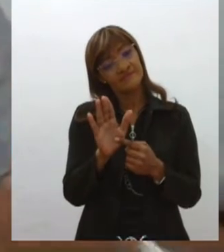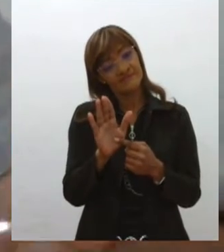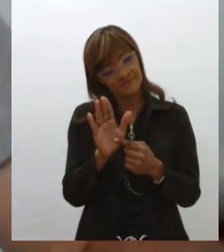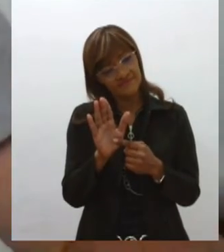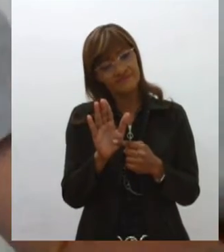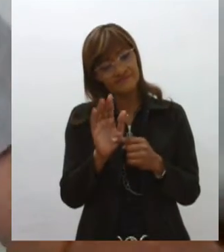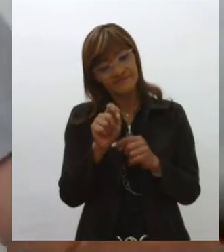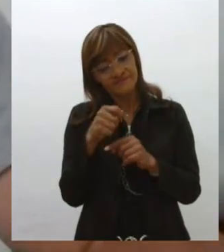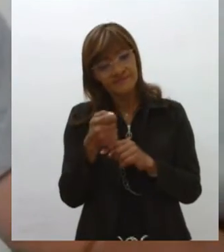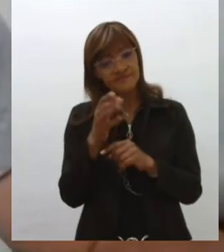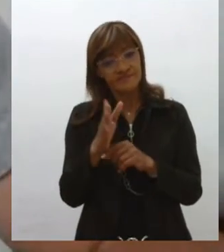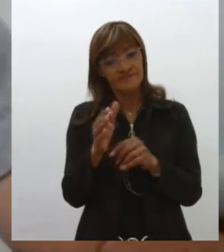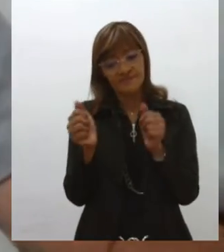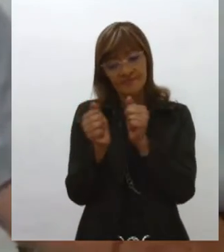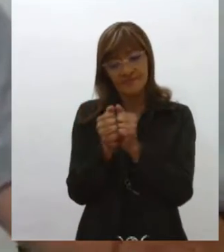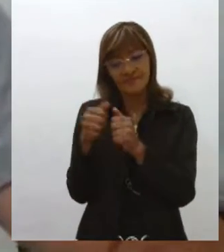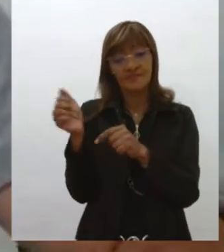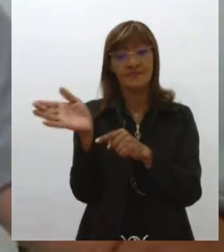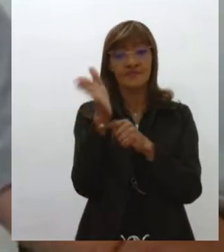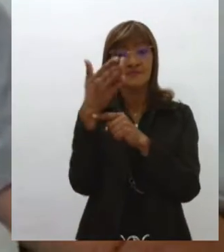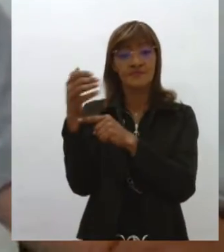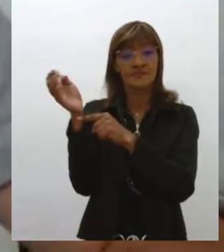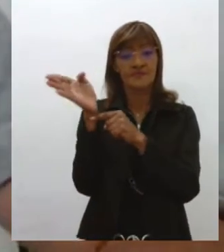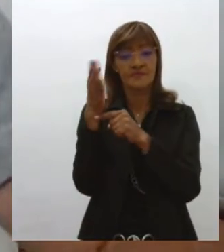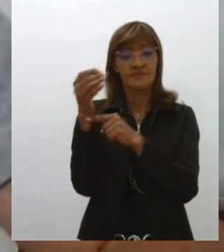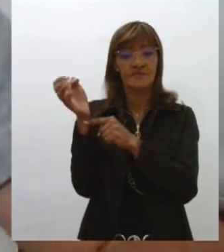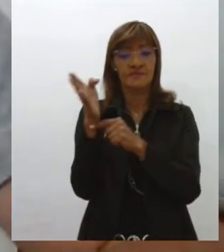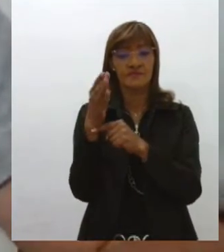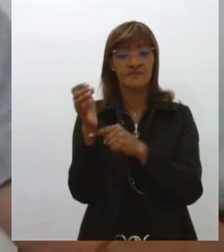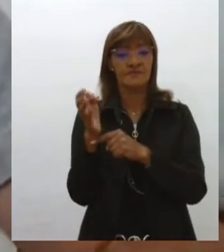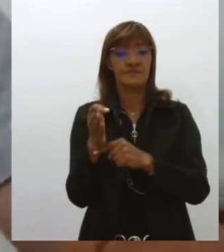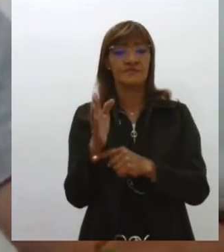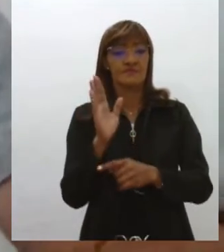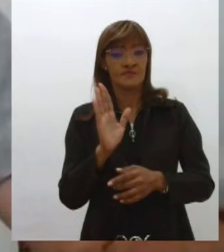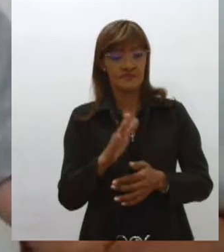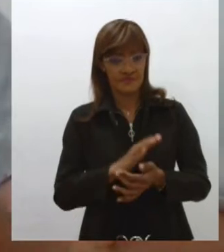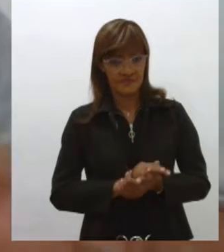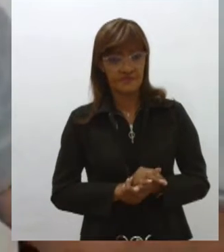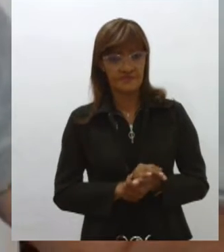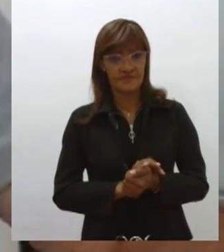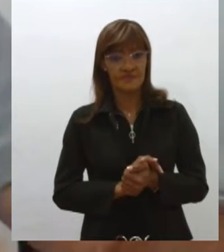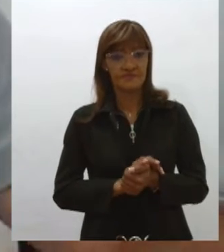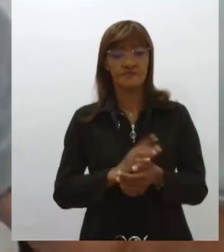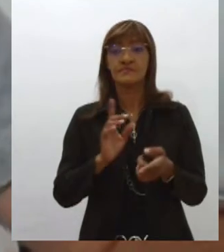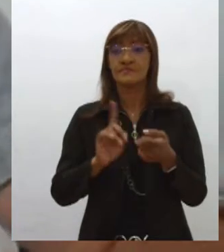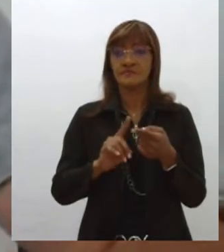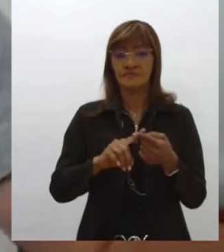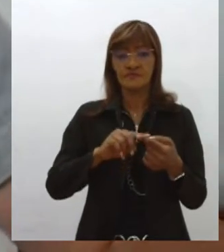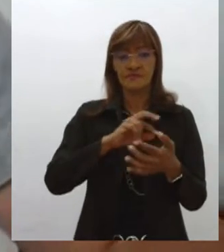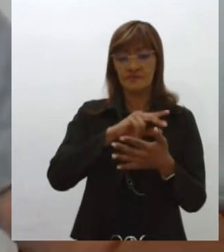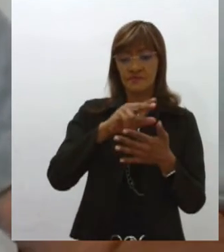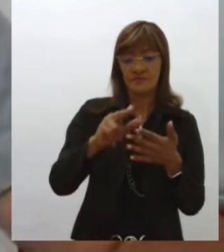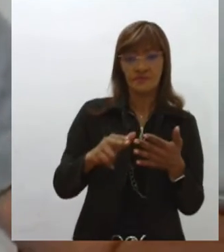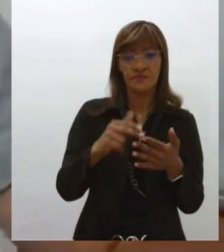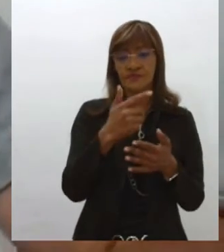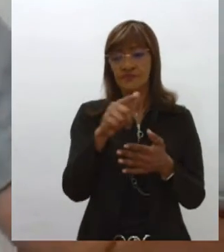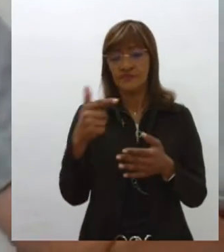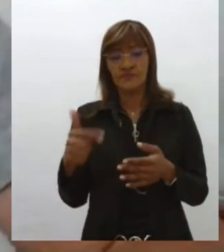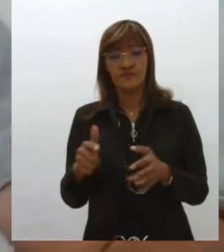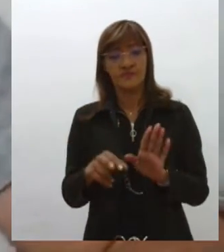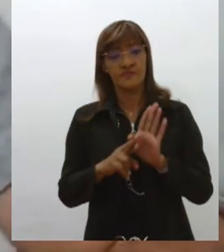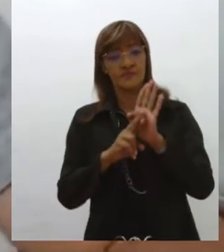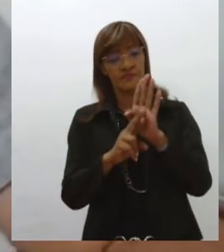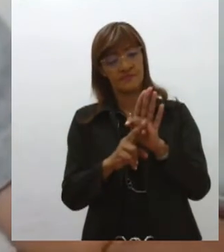com a bandeira nacional, com o hino, com o brasão de armas e outros símbolos que representam a nossa